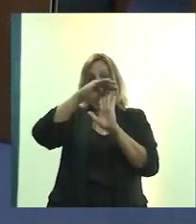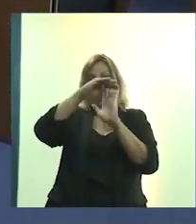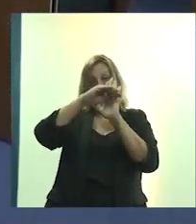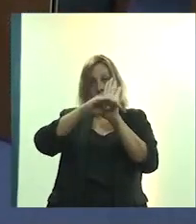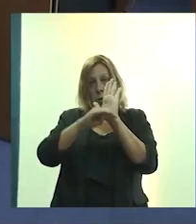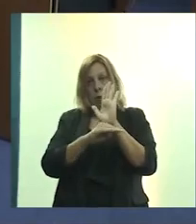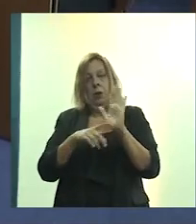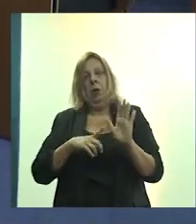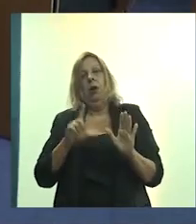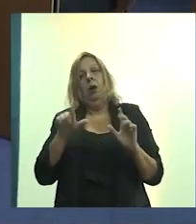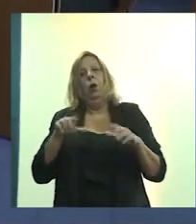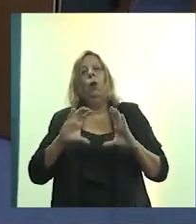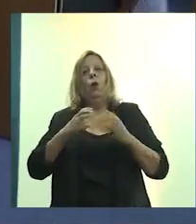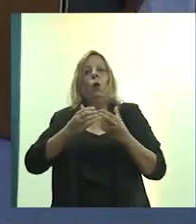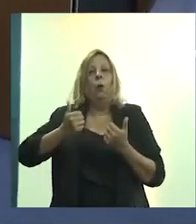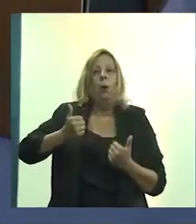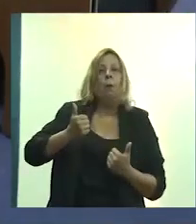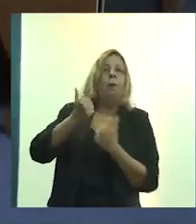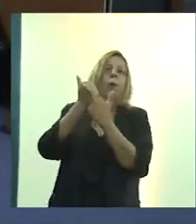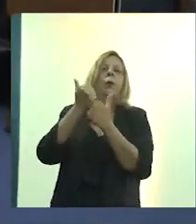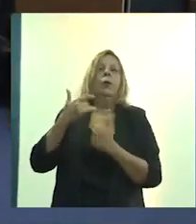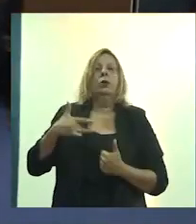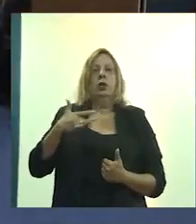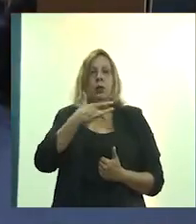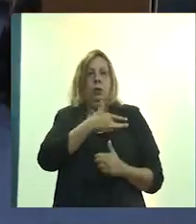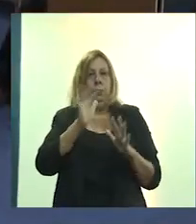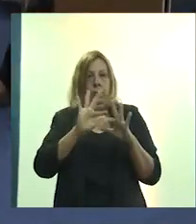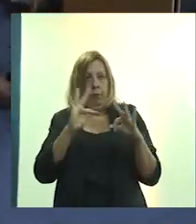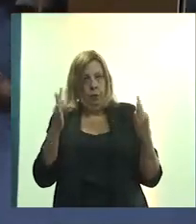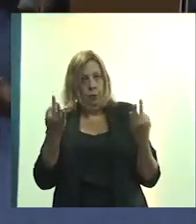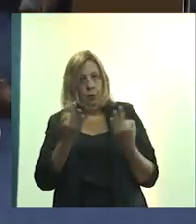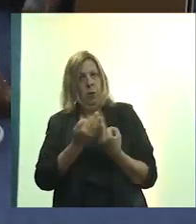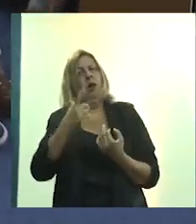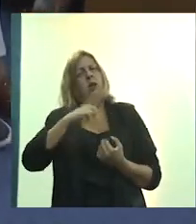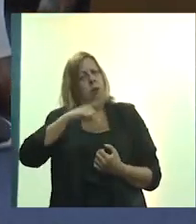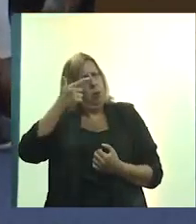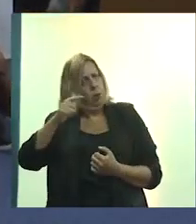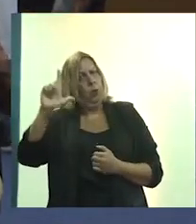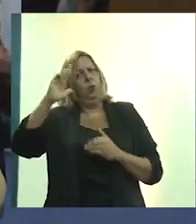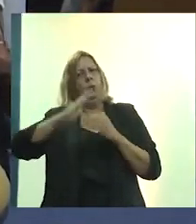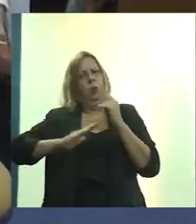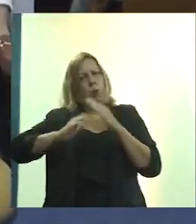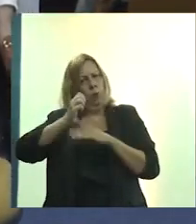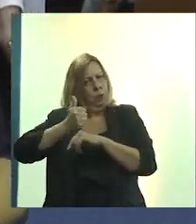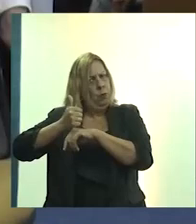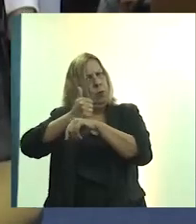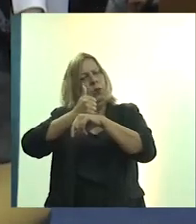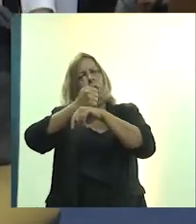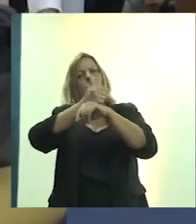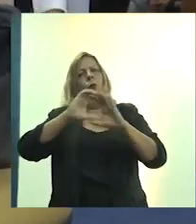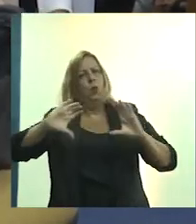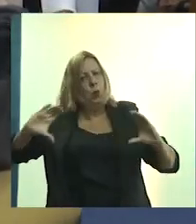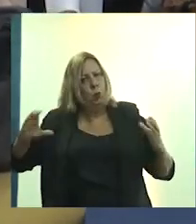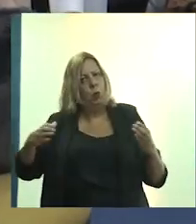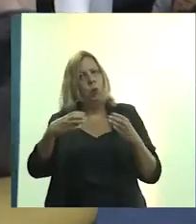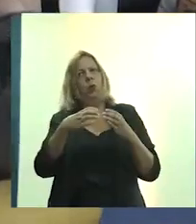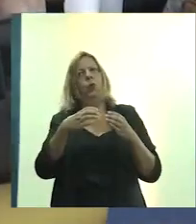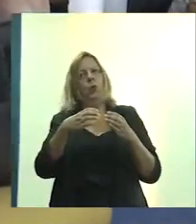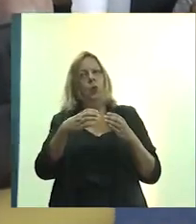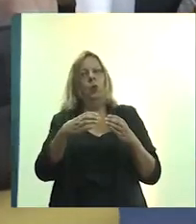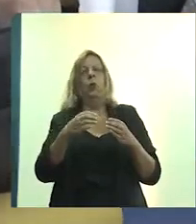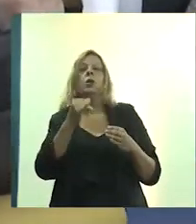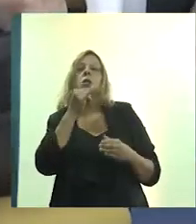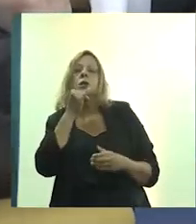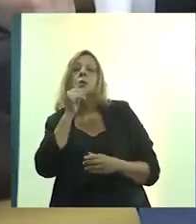o núcleo de apoio à saúde da família, ela tem também outros profissionais que podem compor como assistente